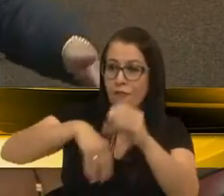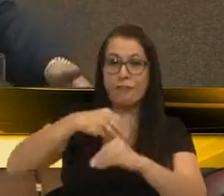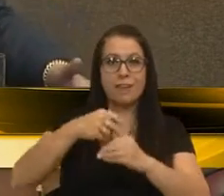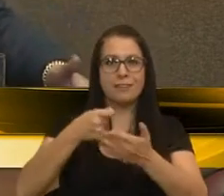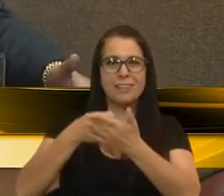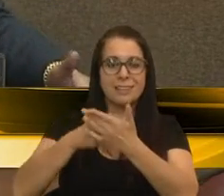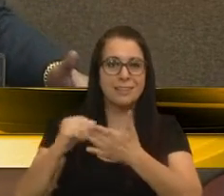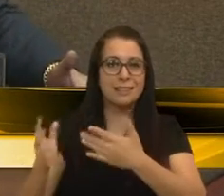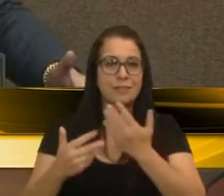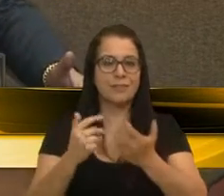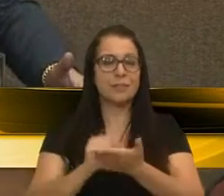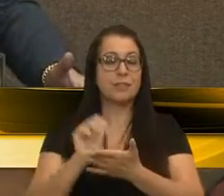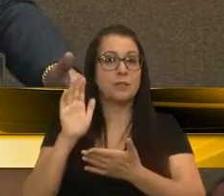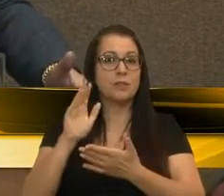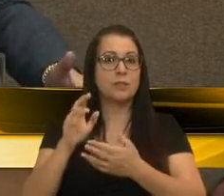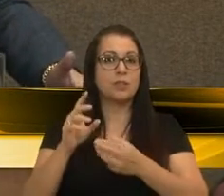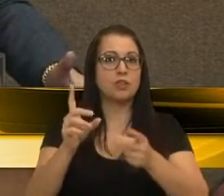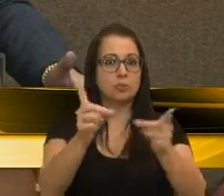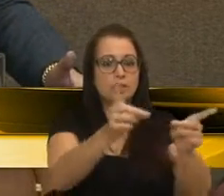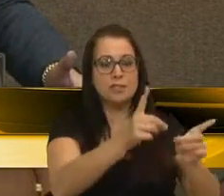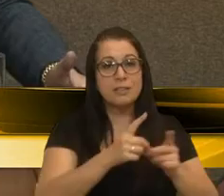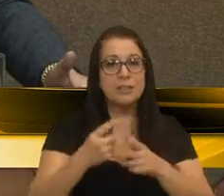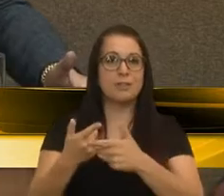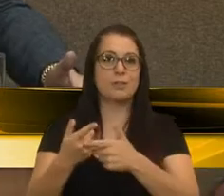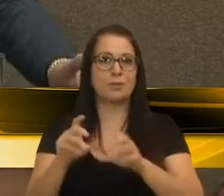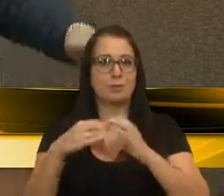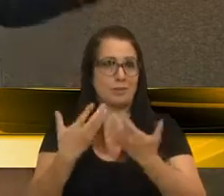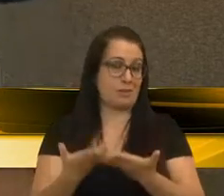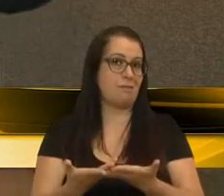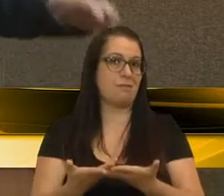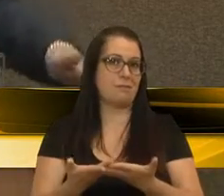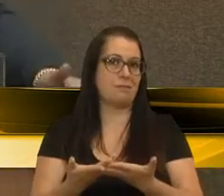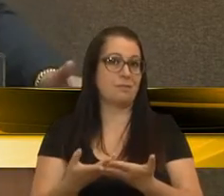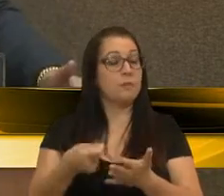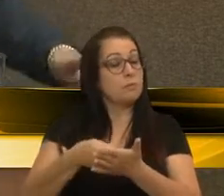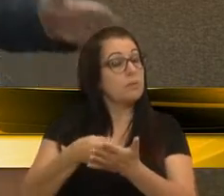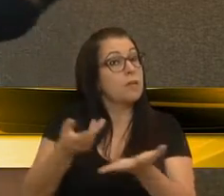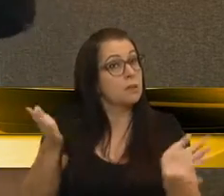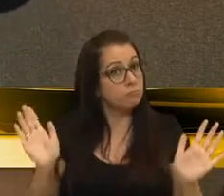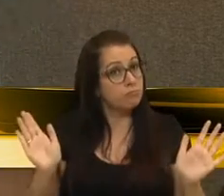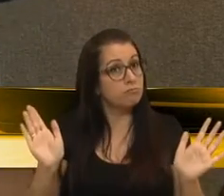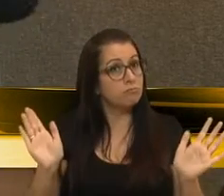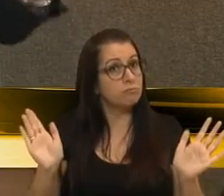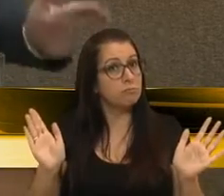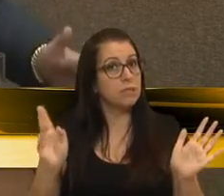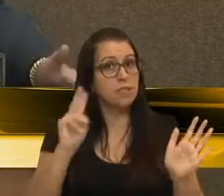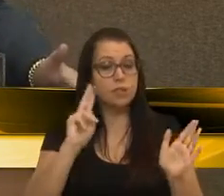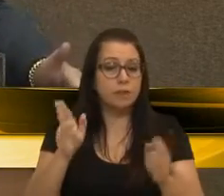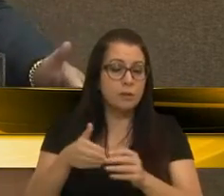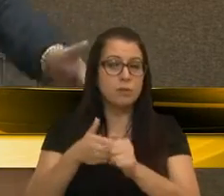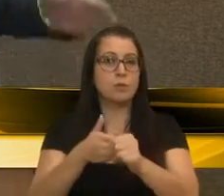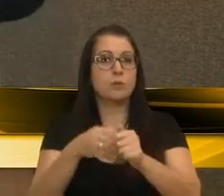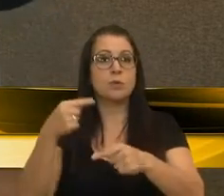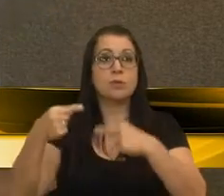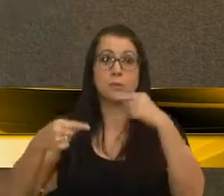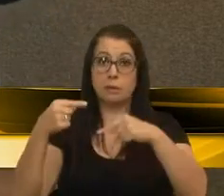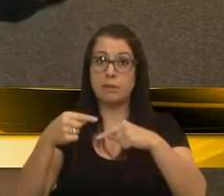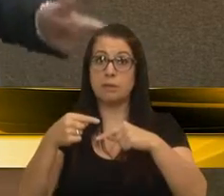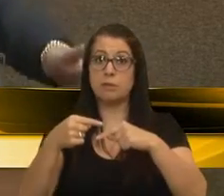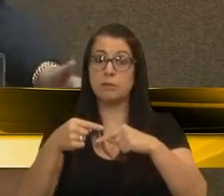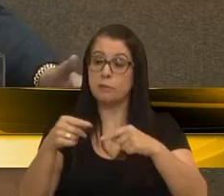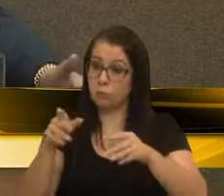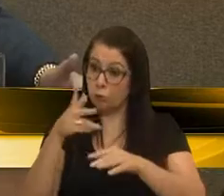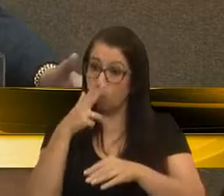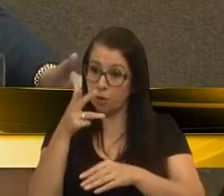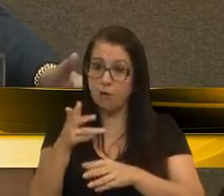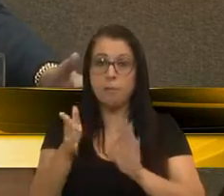tentando envolver os nossos distritos, as comunidades e assim por diante. Vamos tentar seguir nesse rumo, acho que o debate, se ele for no